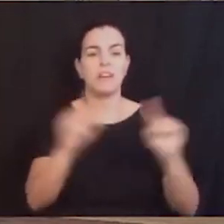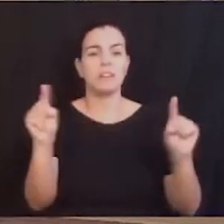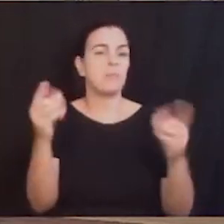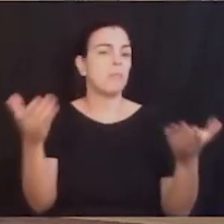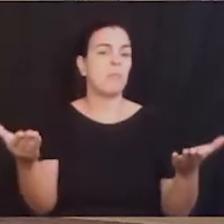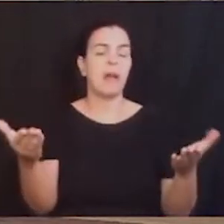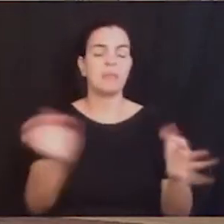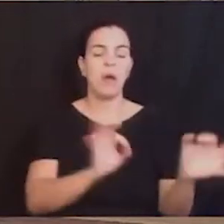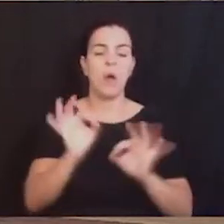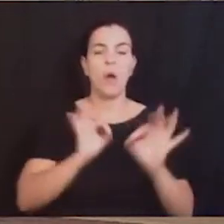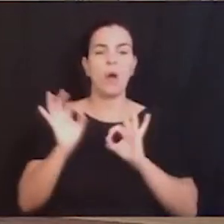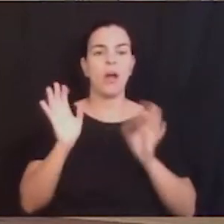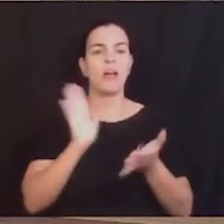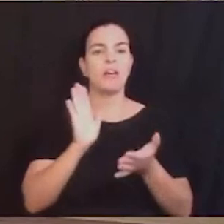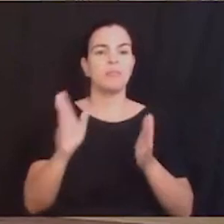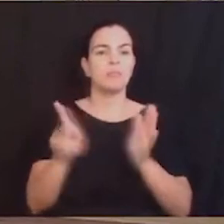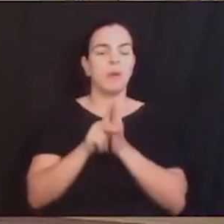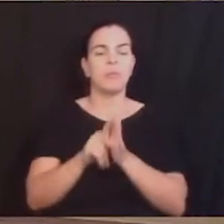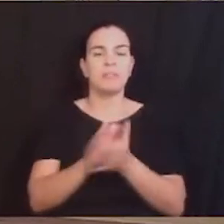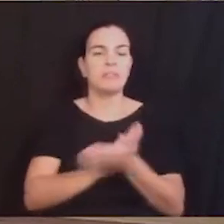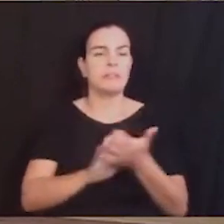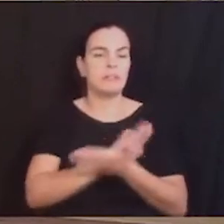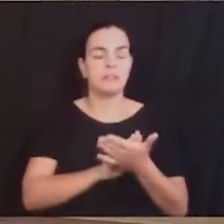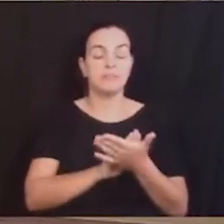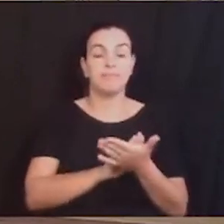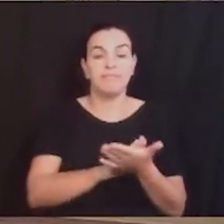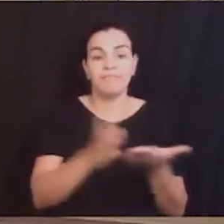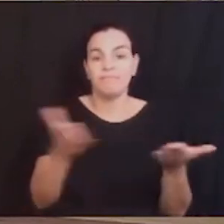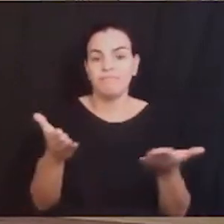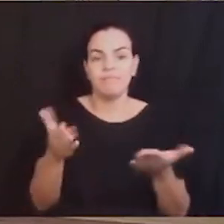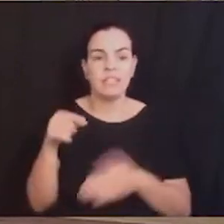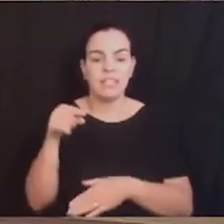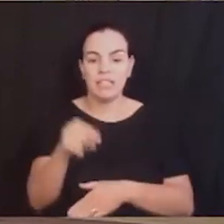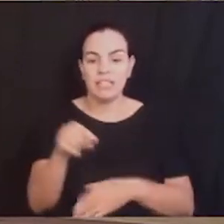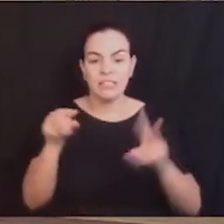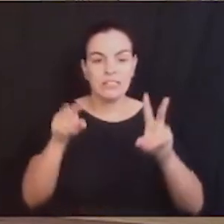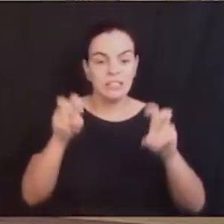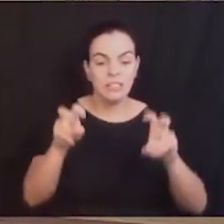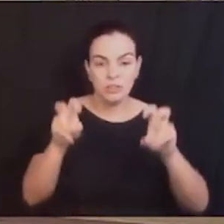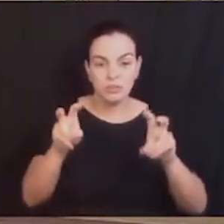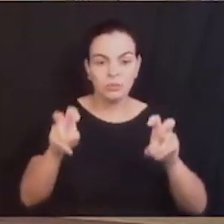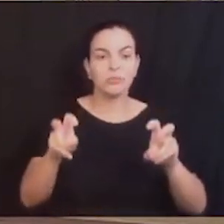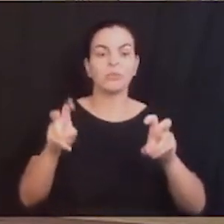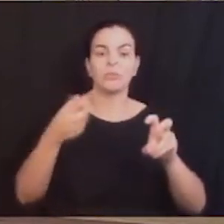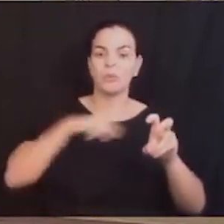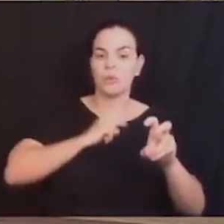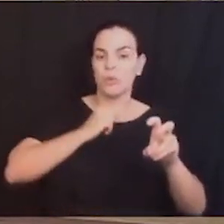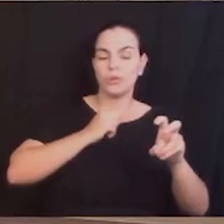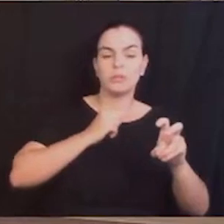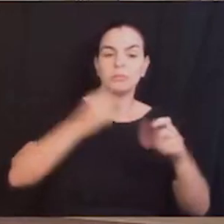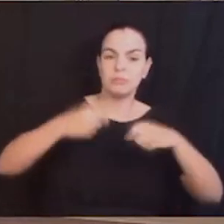não é efetivamente isso que esse assunto requer do nosso município. Nós não podemos esquecer que